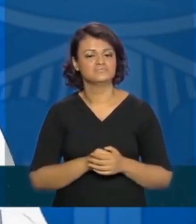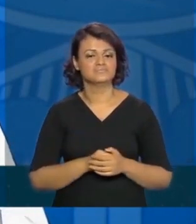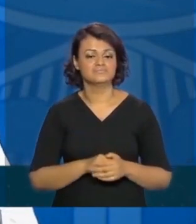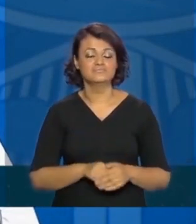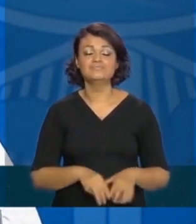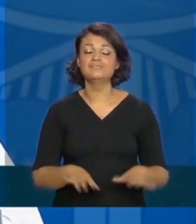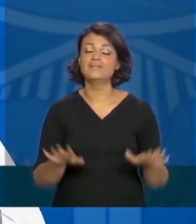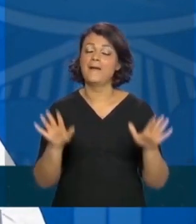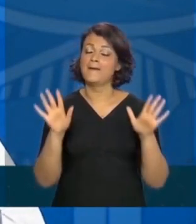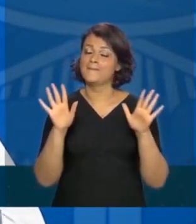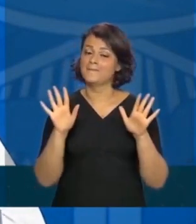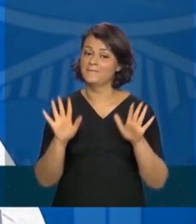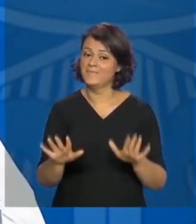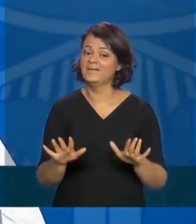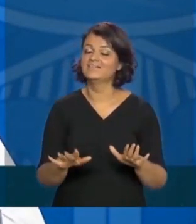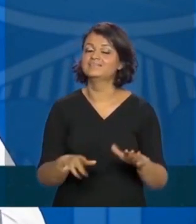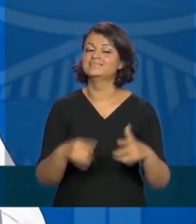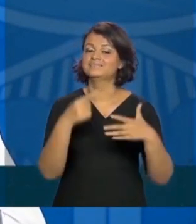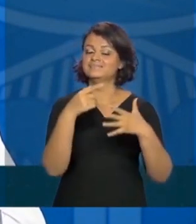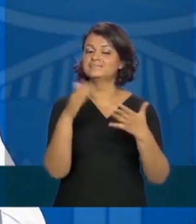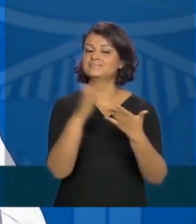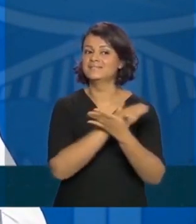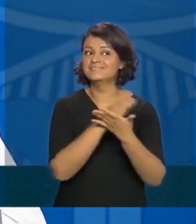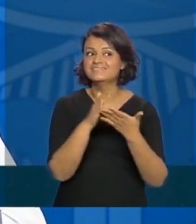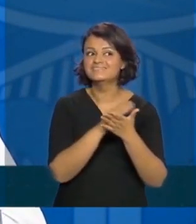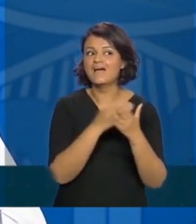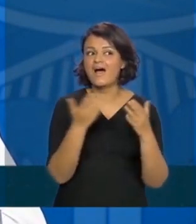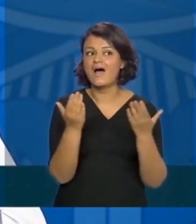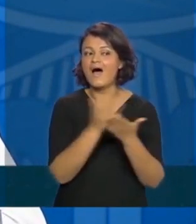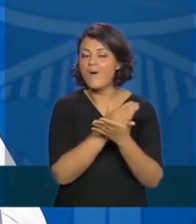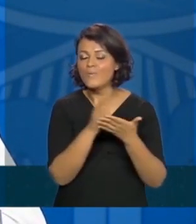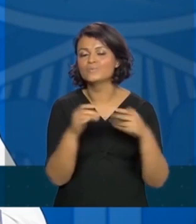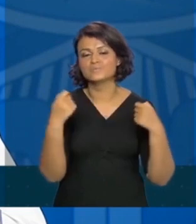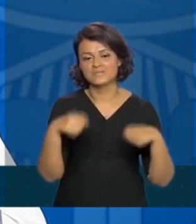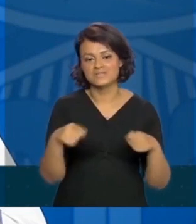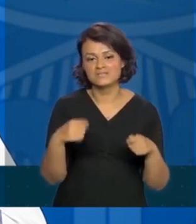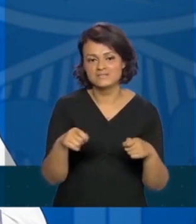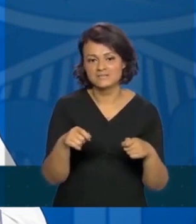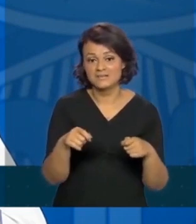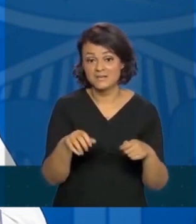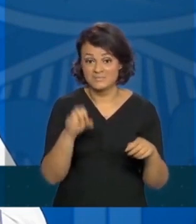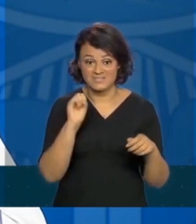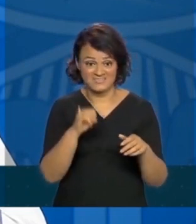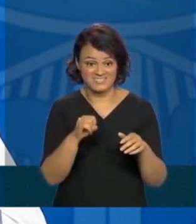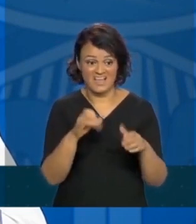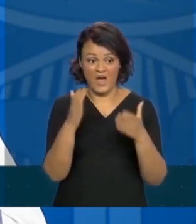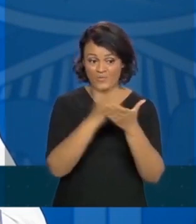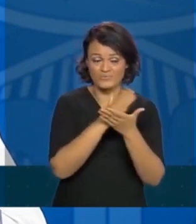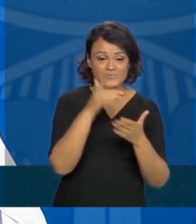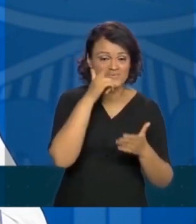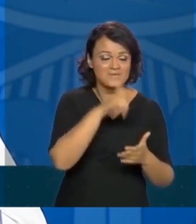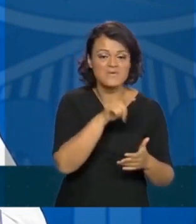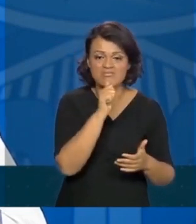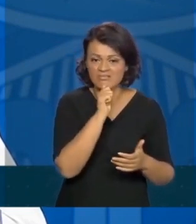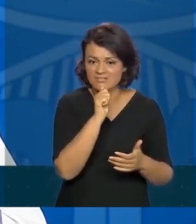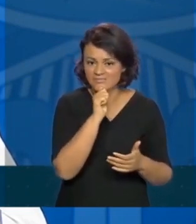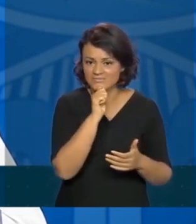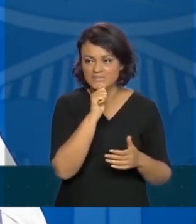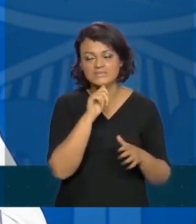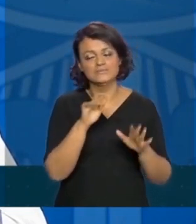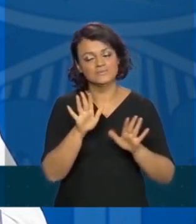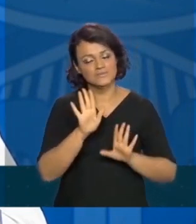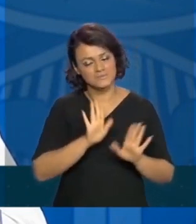mas a gente tem condicionantes para isso. Eu acho que enquanto a gente não tiver essas condicionantes minimamente atendidas, é muito